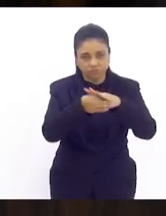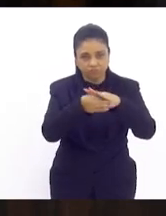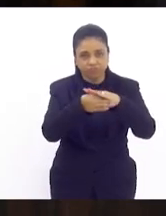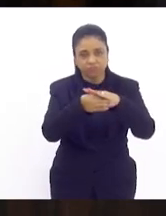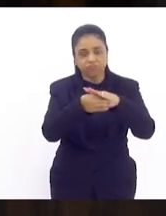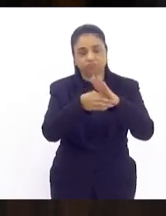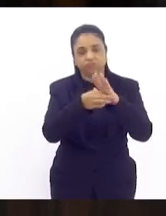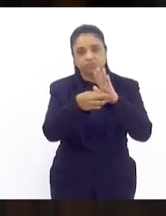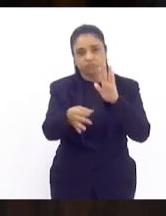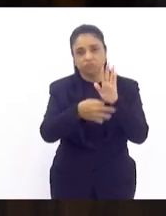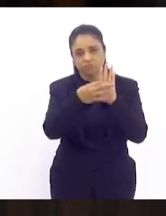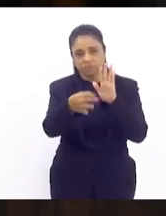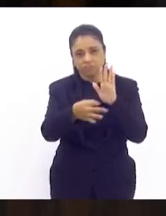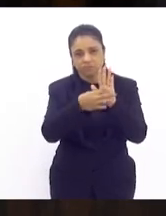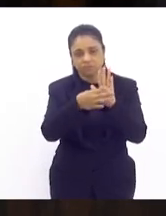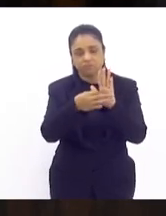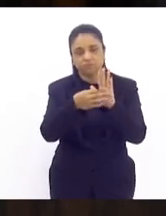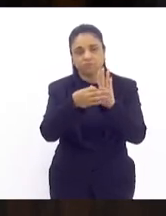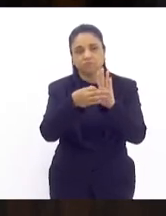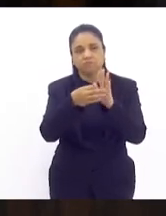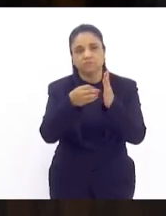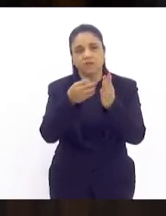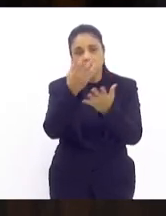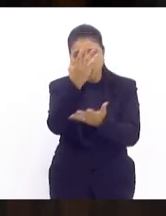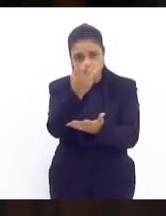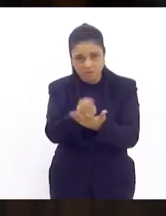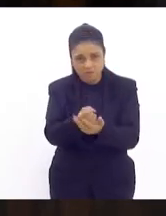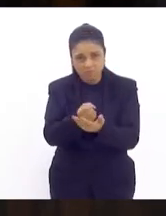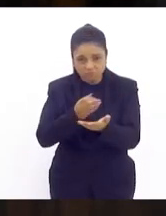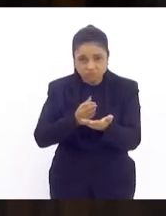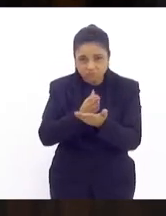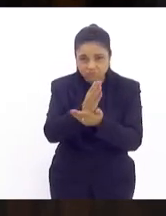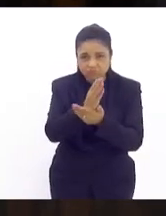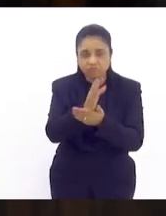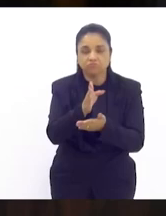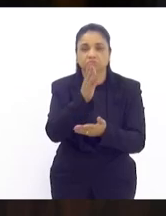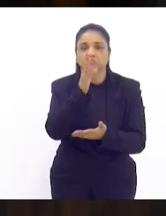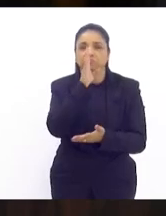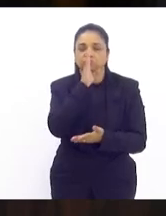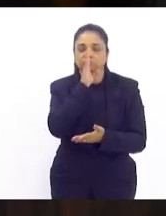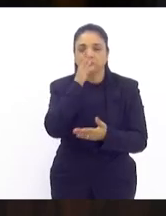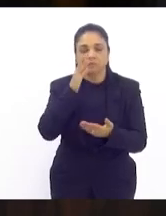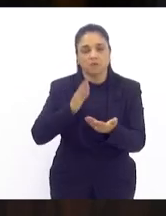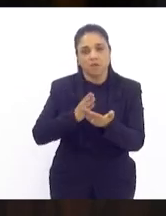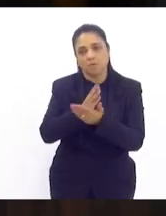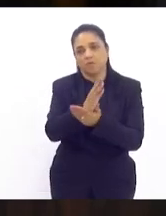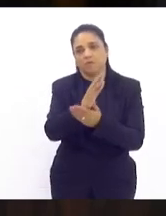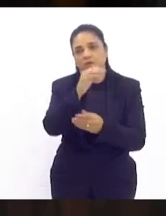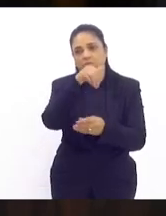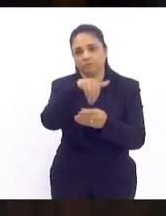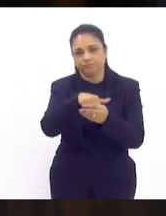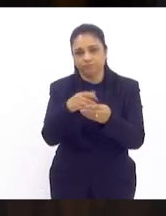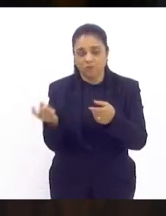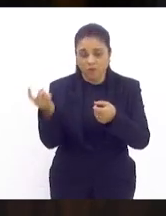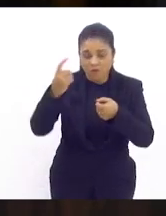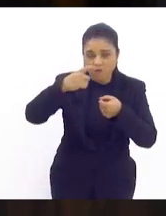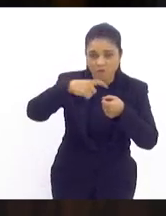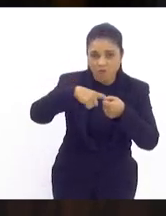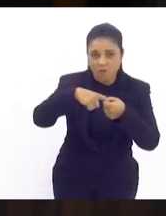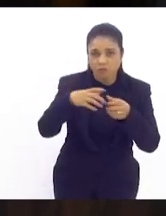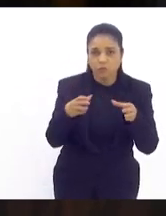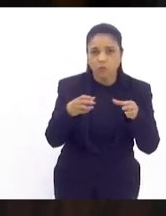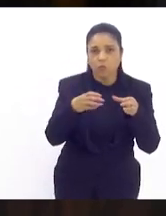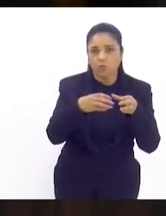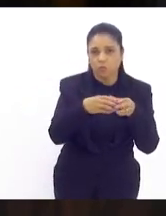senhores que aprovam permaneçam como estão aprovado retorna ao